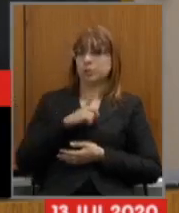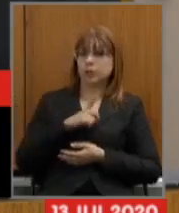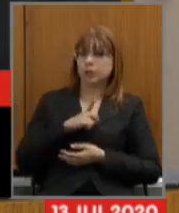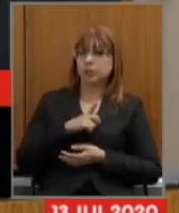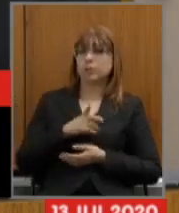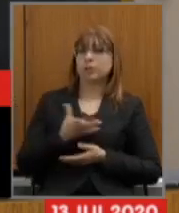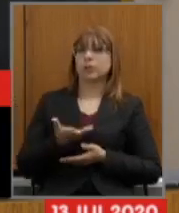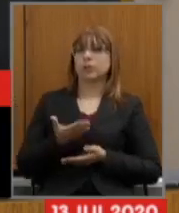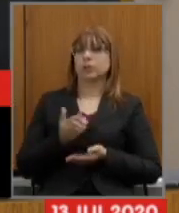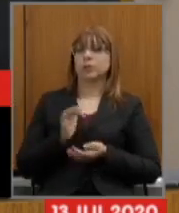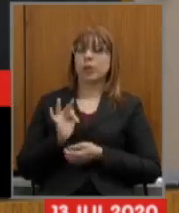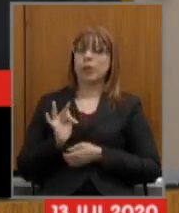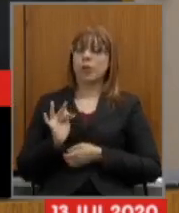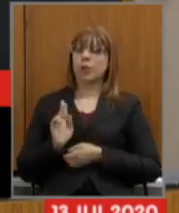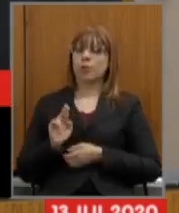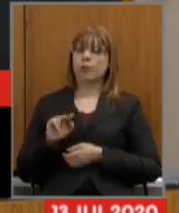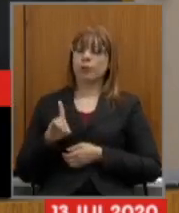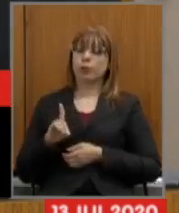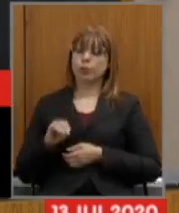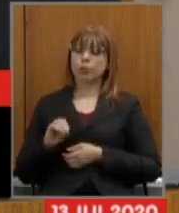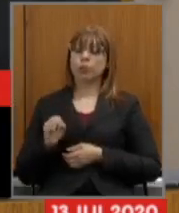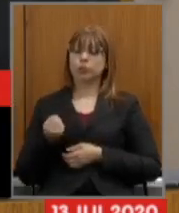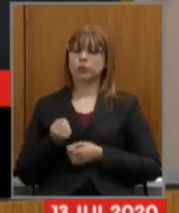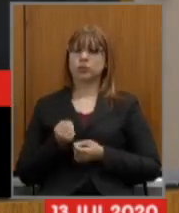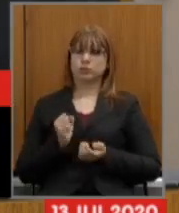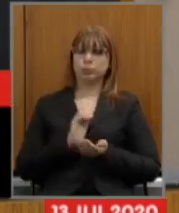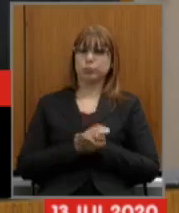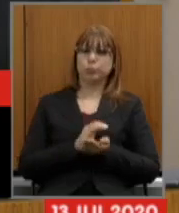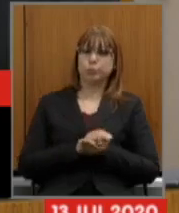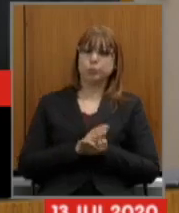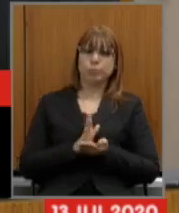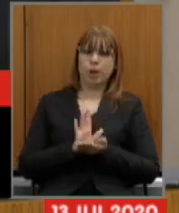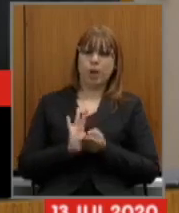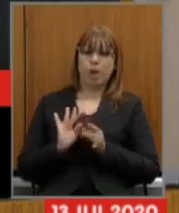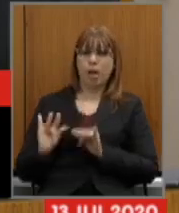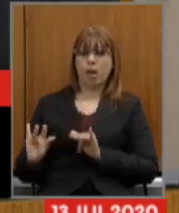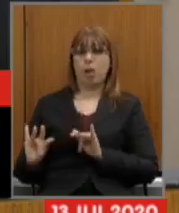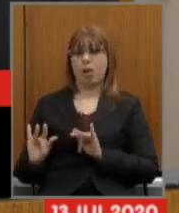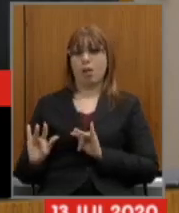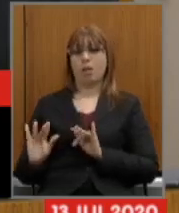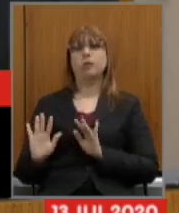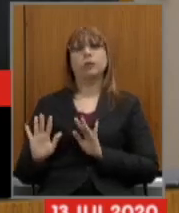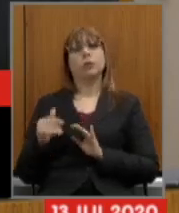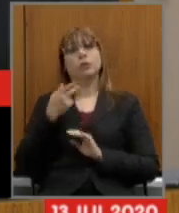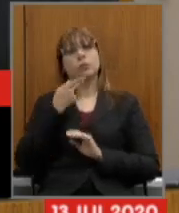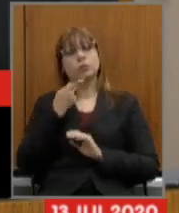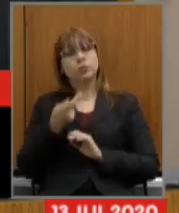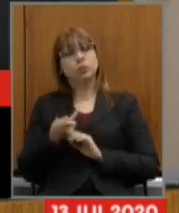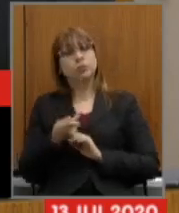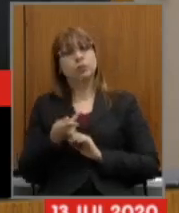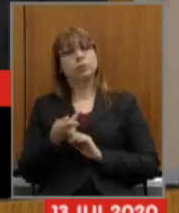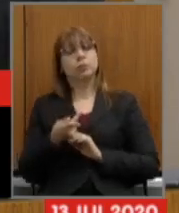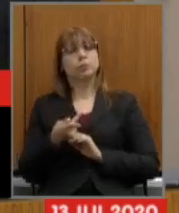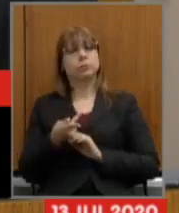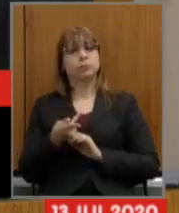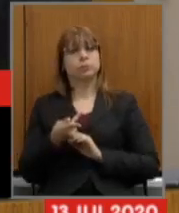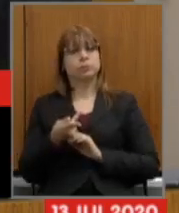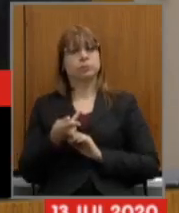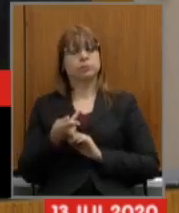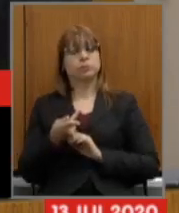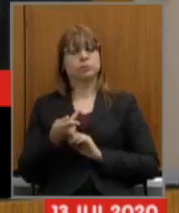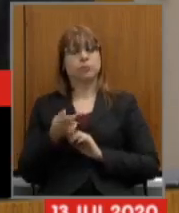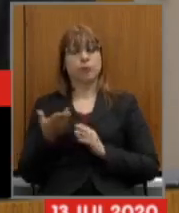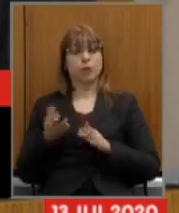fundos e esses fundos foram extintos mas então só reforço que o que nós estamos a